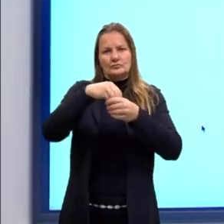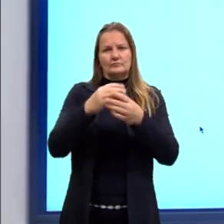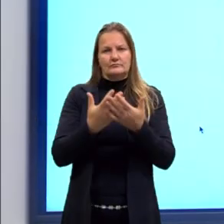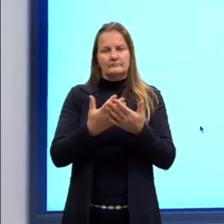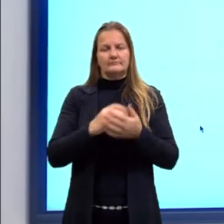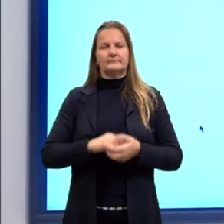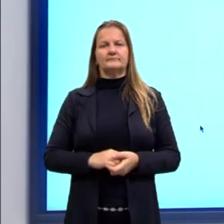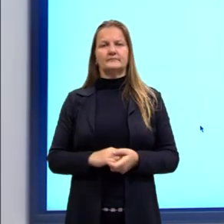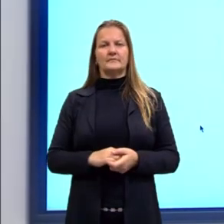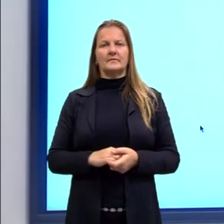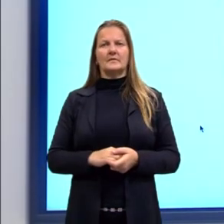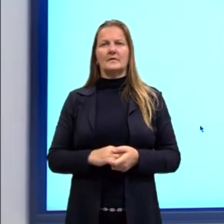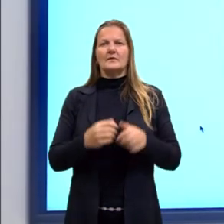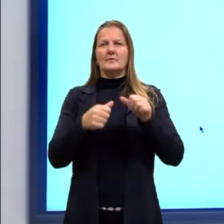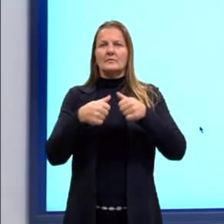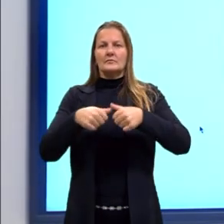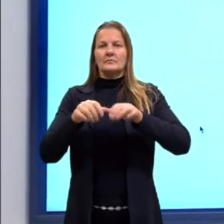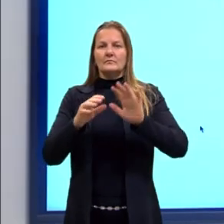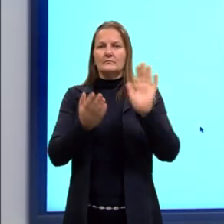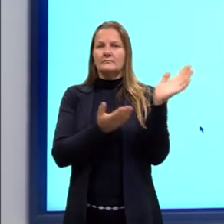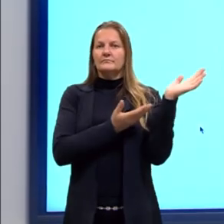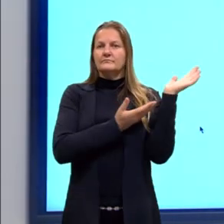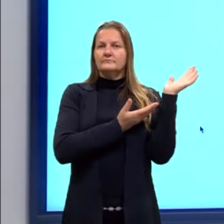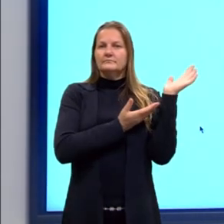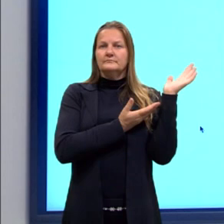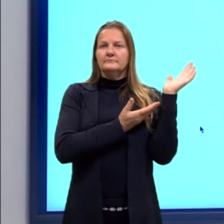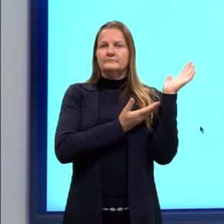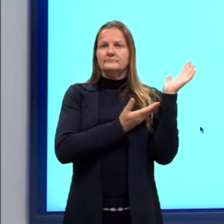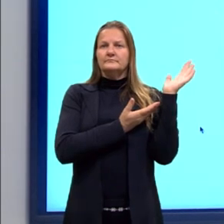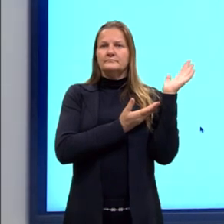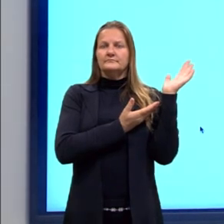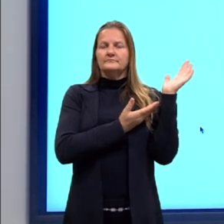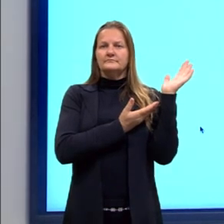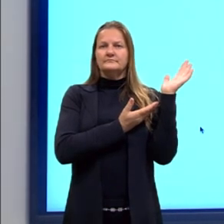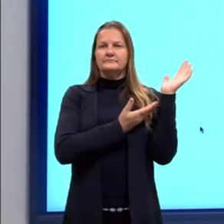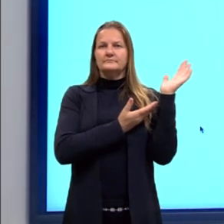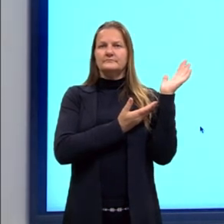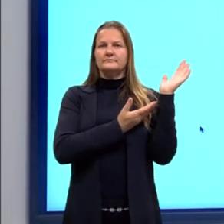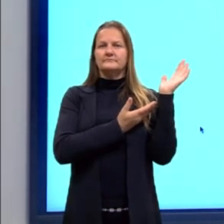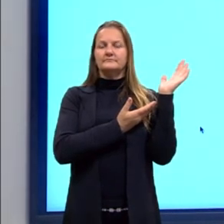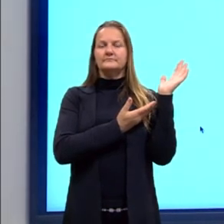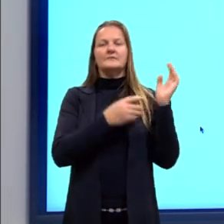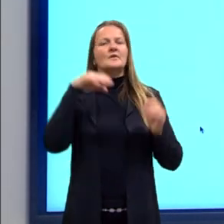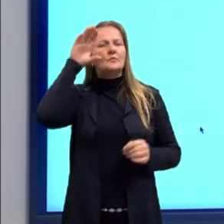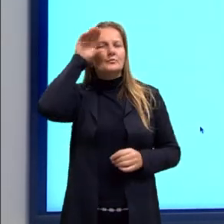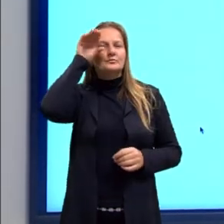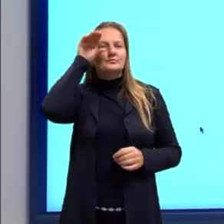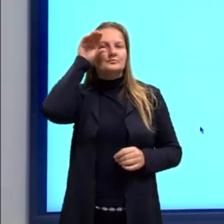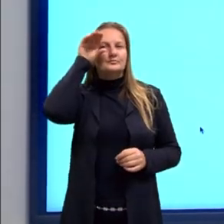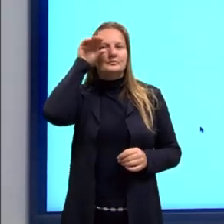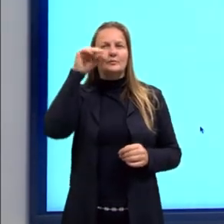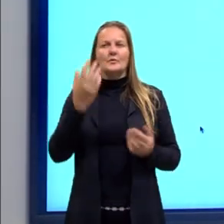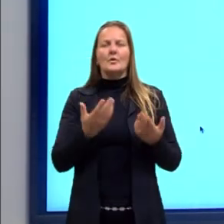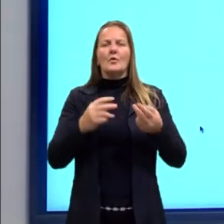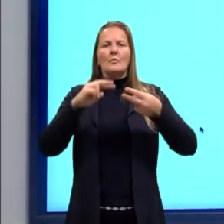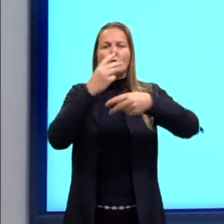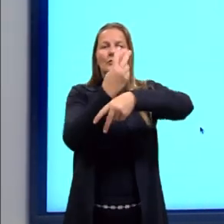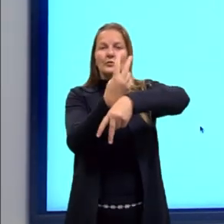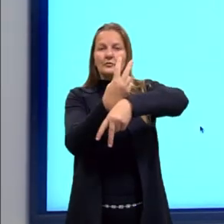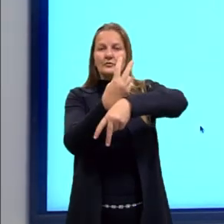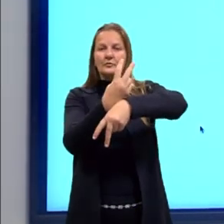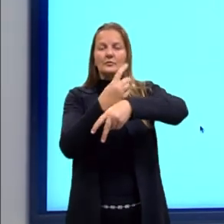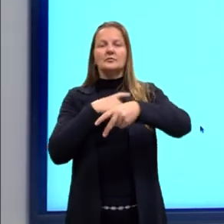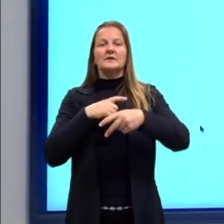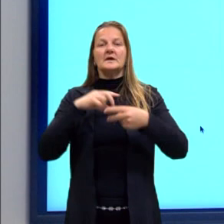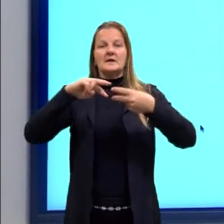Aqui estão eles. Então, podemos observar que um cromossomo aqui, ele é formado por